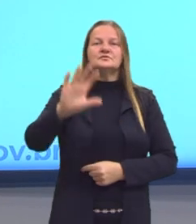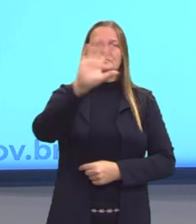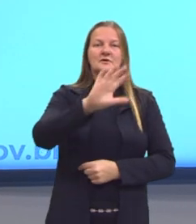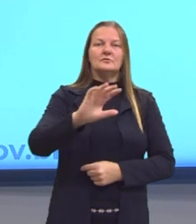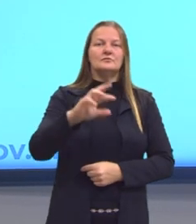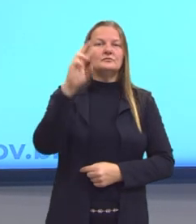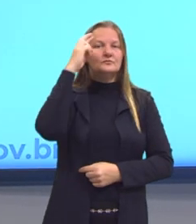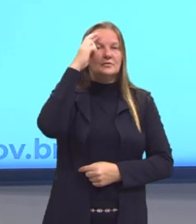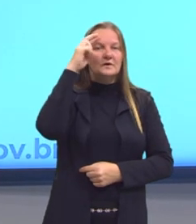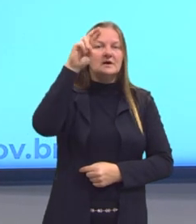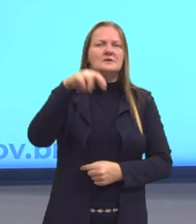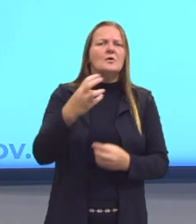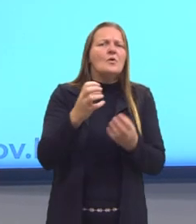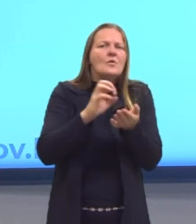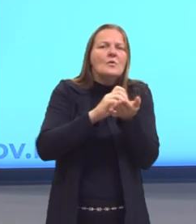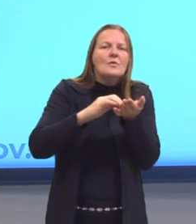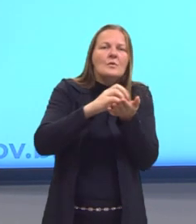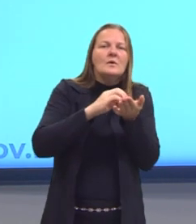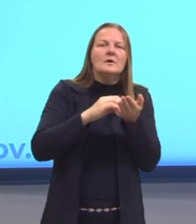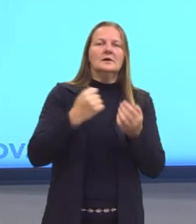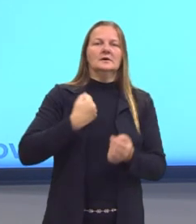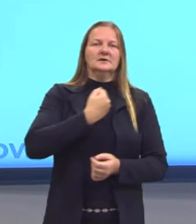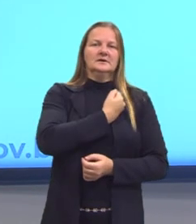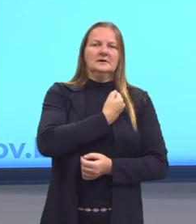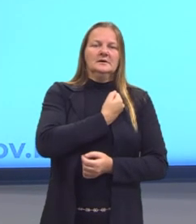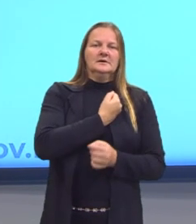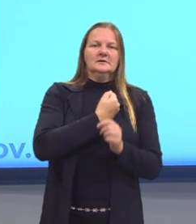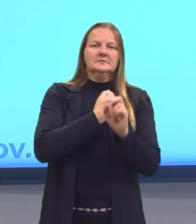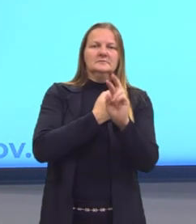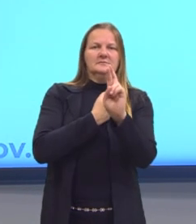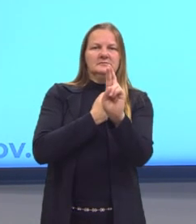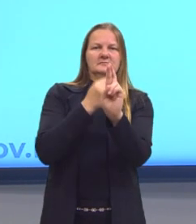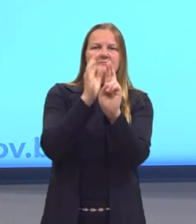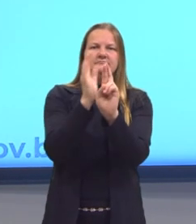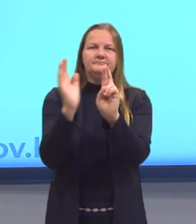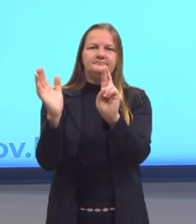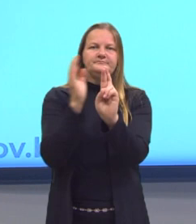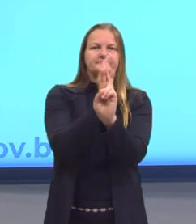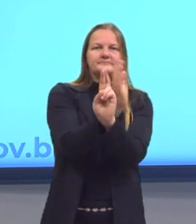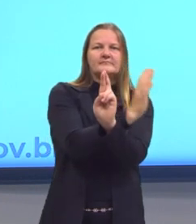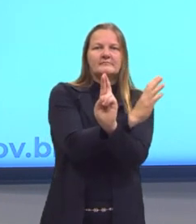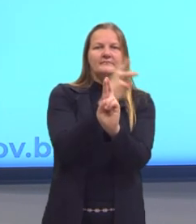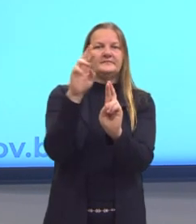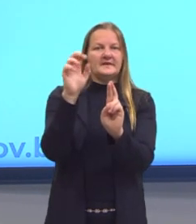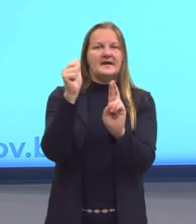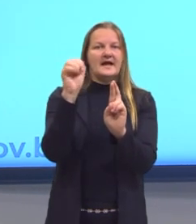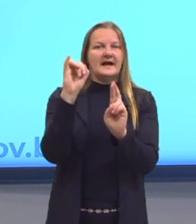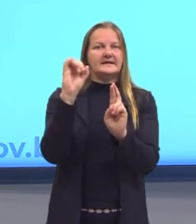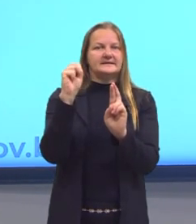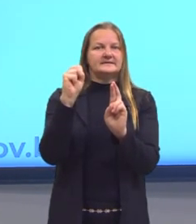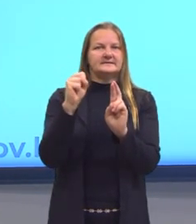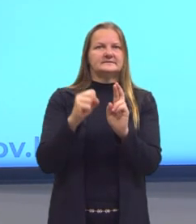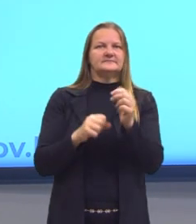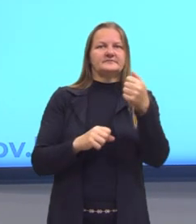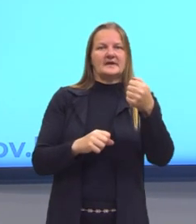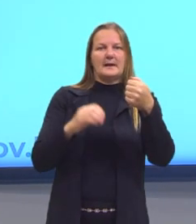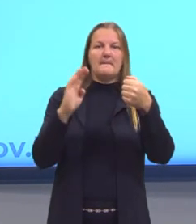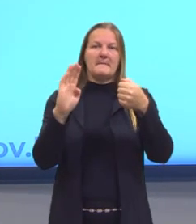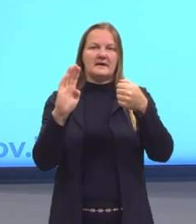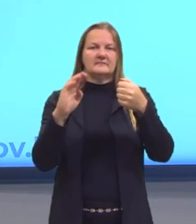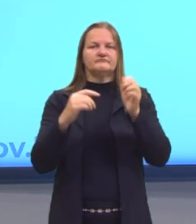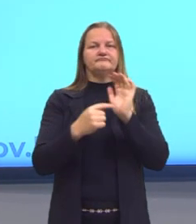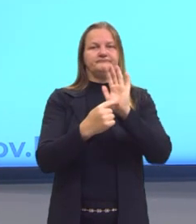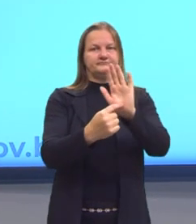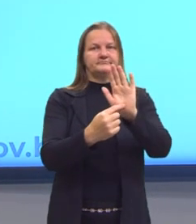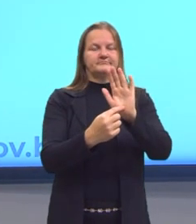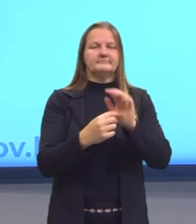razão é calculada a partir de dois números reais, que aqui nós chamamos então de A e B, mas